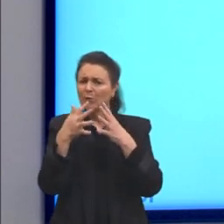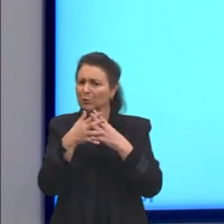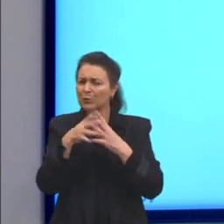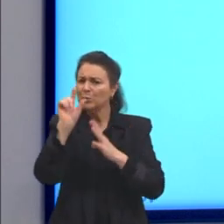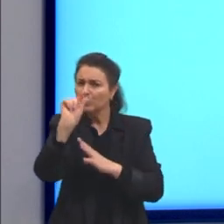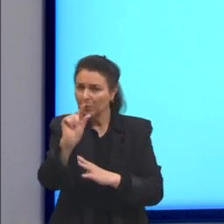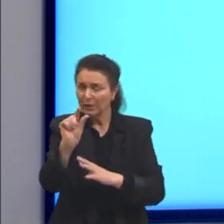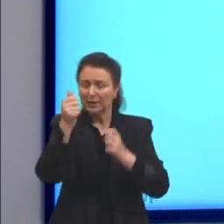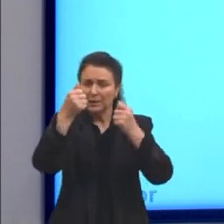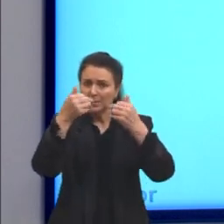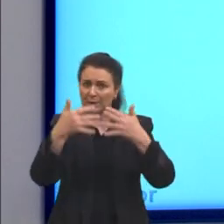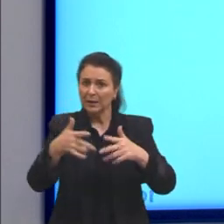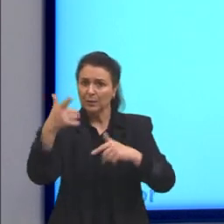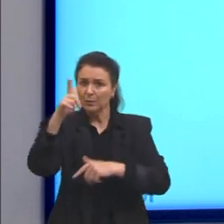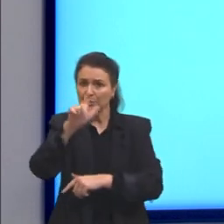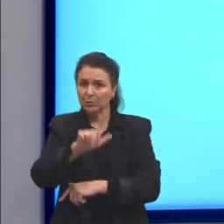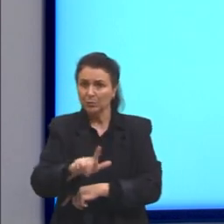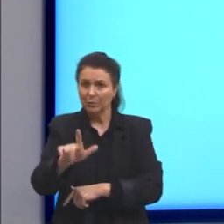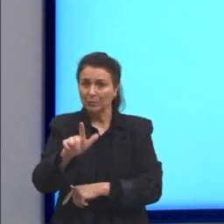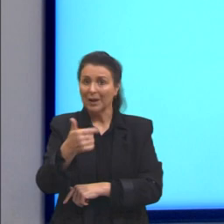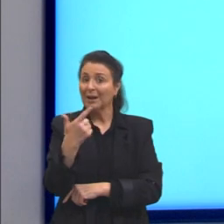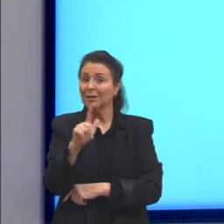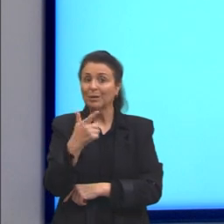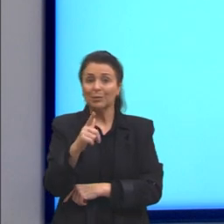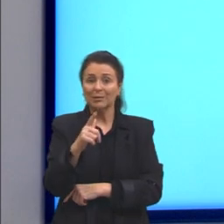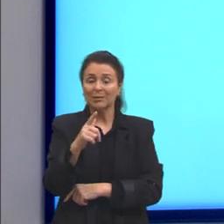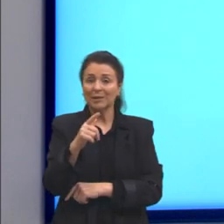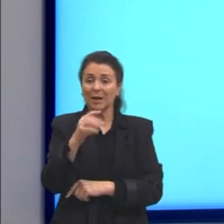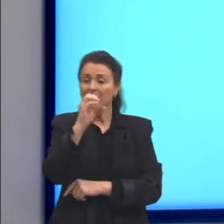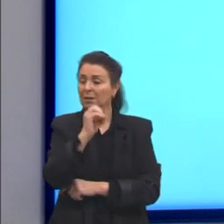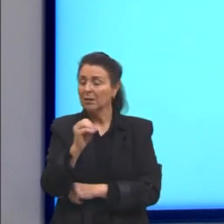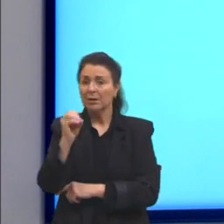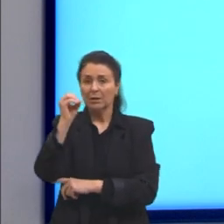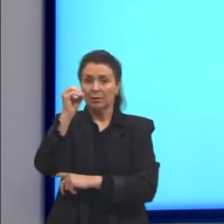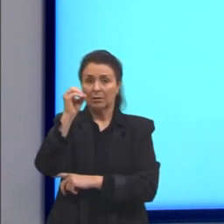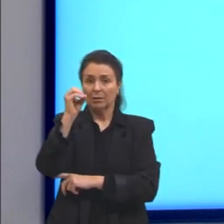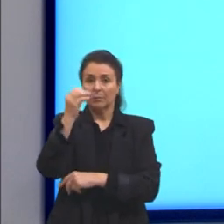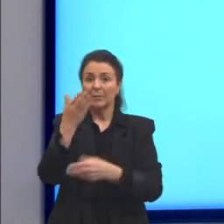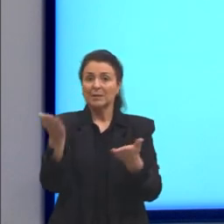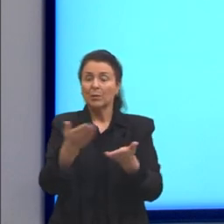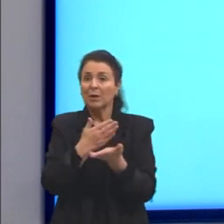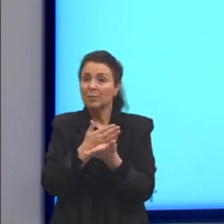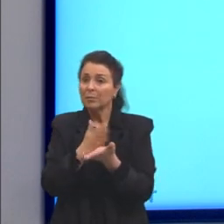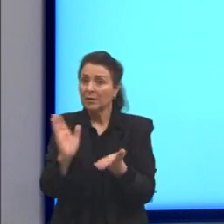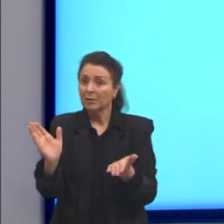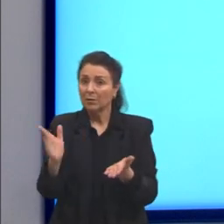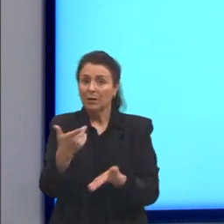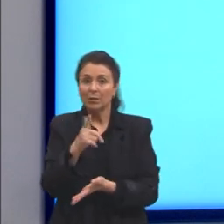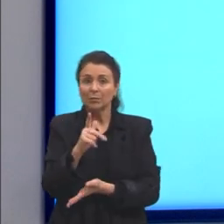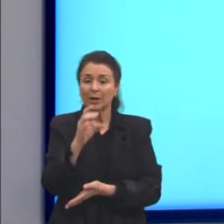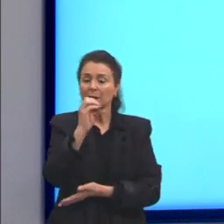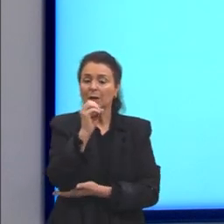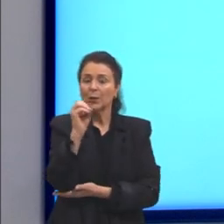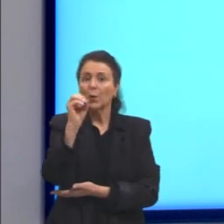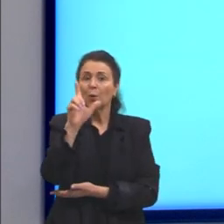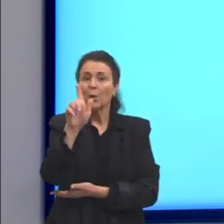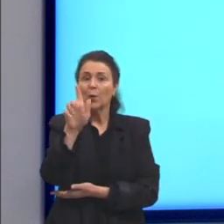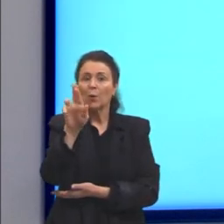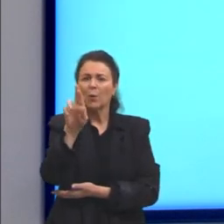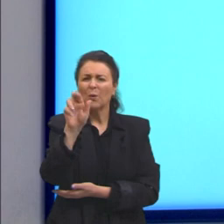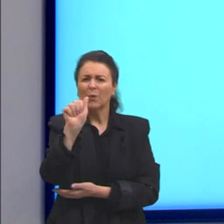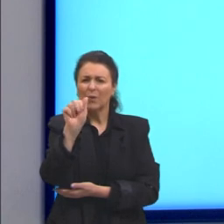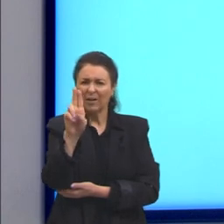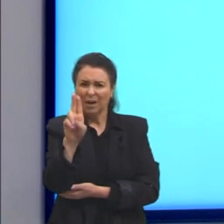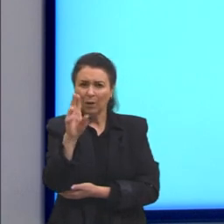Kelvin, ela é a única que não tem o grau. Antigamente tinha, mas perdeu. Então, ela não tem o grau aqui do lado, como a gente